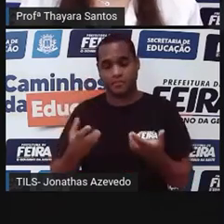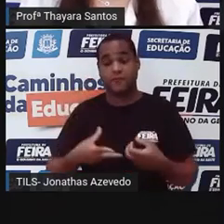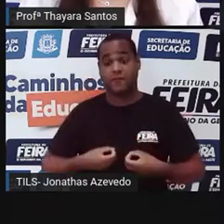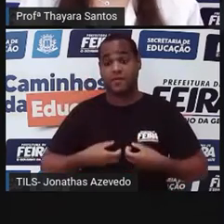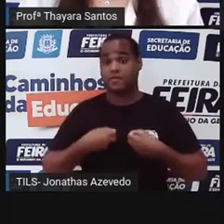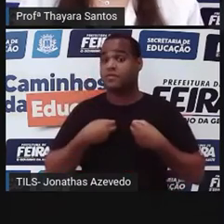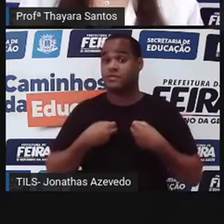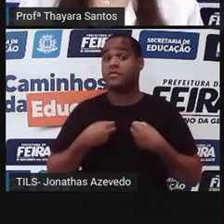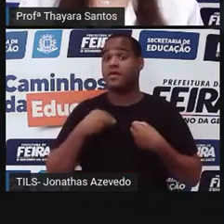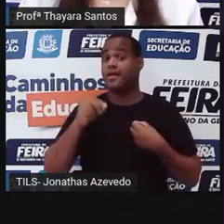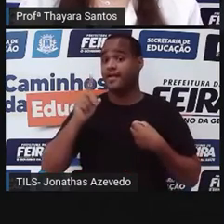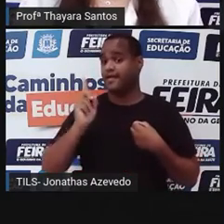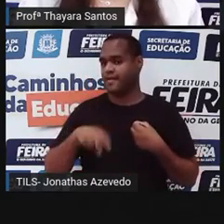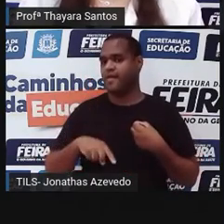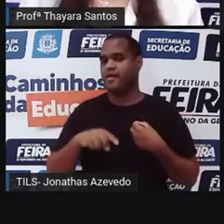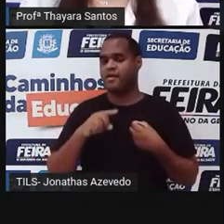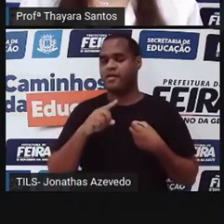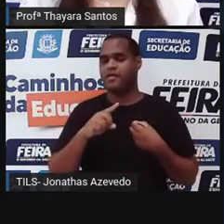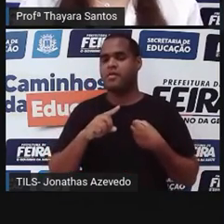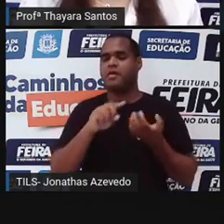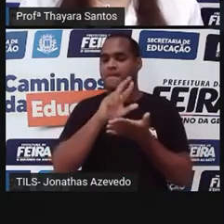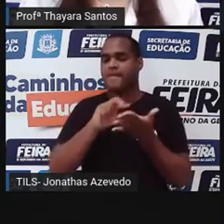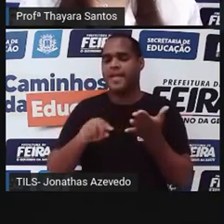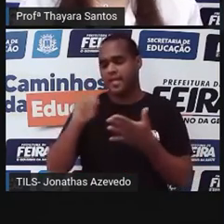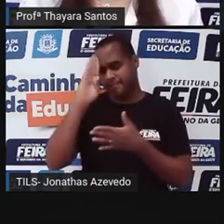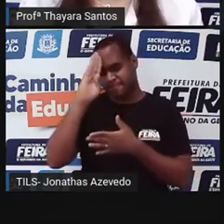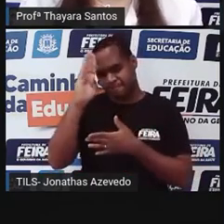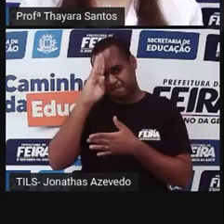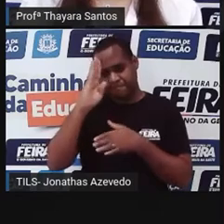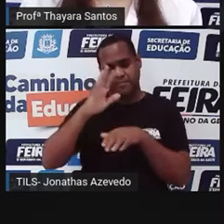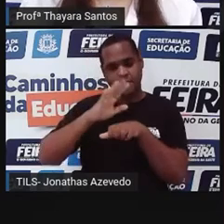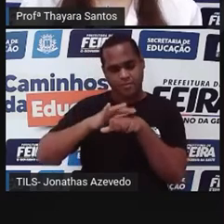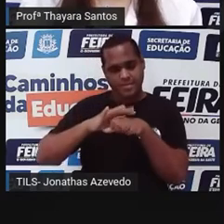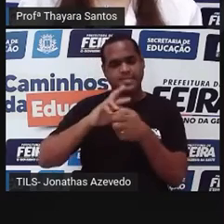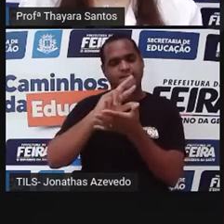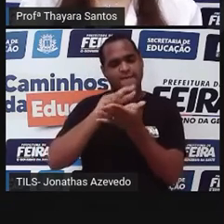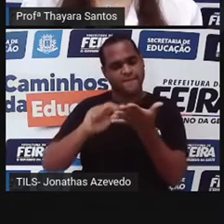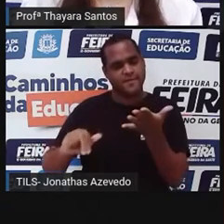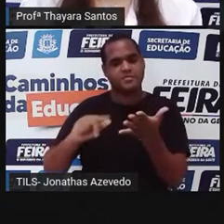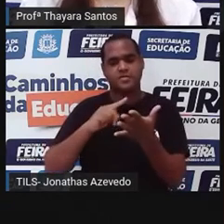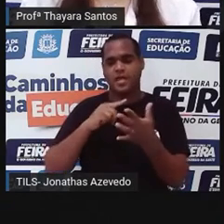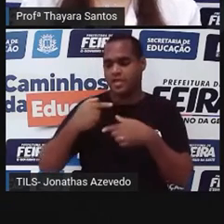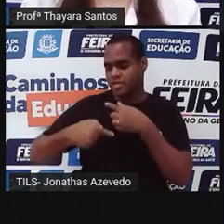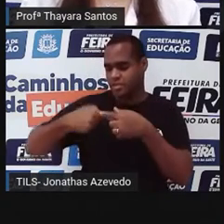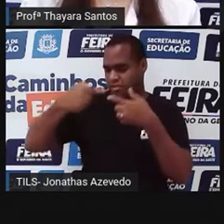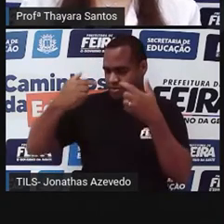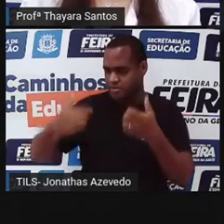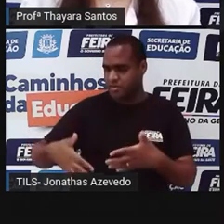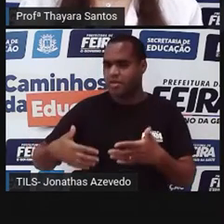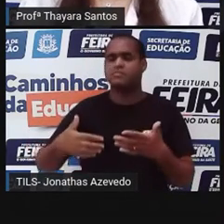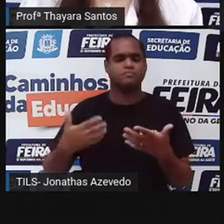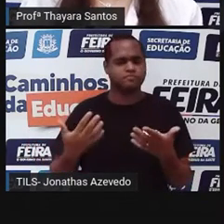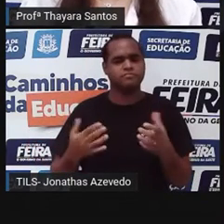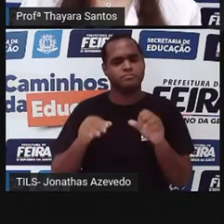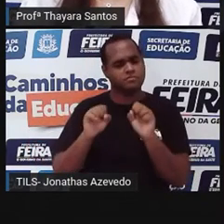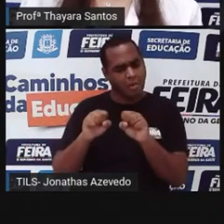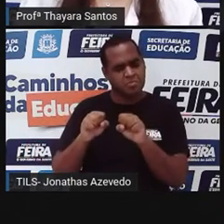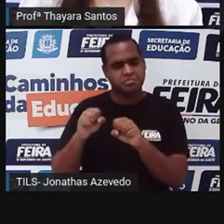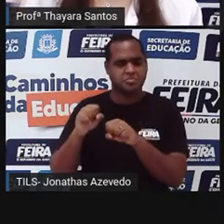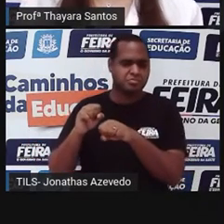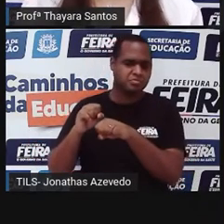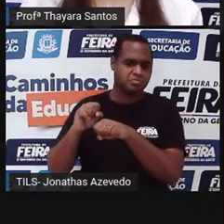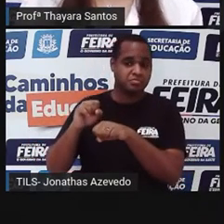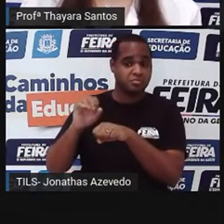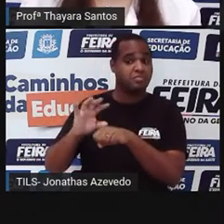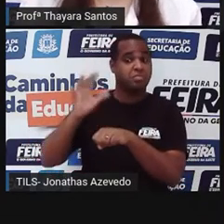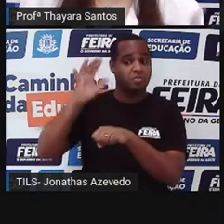na verdade, ele é uma das principais doenças multifatoriais, genéticas multifatoriais. Ele pode afetar